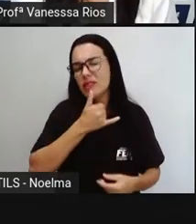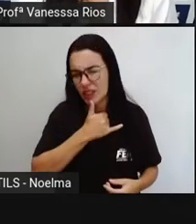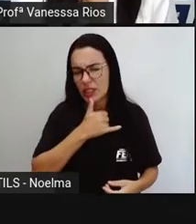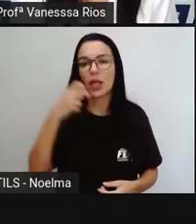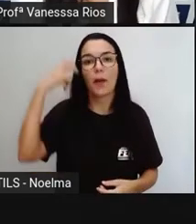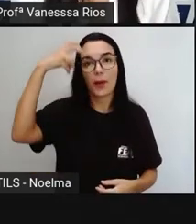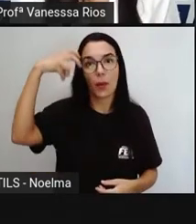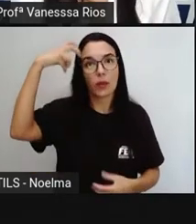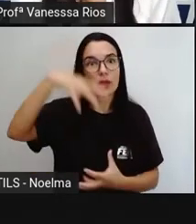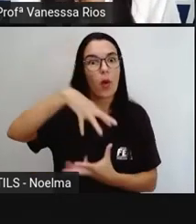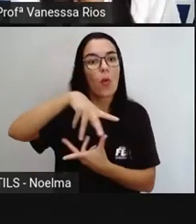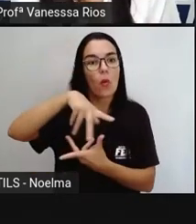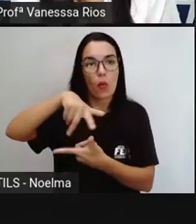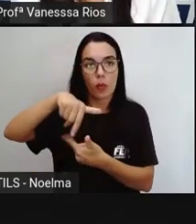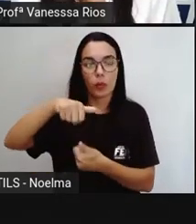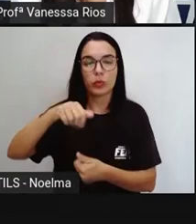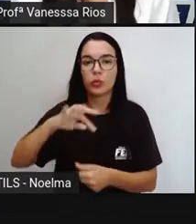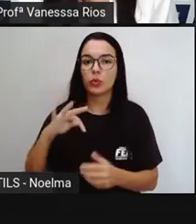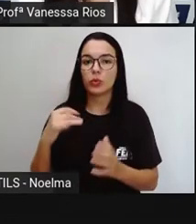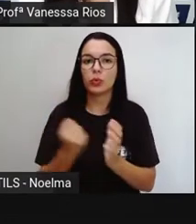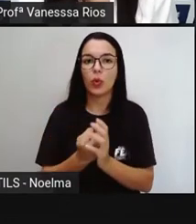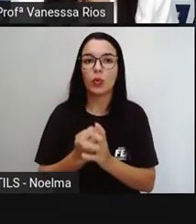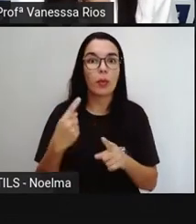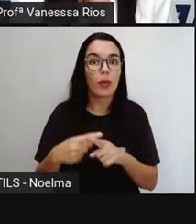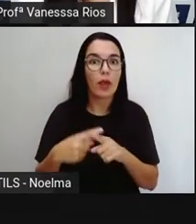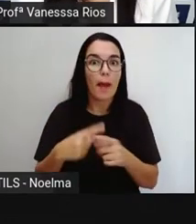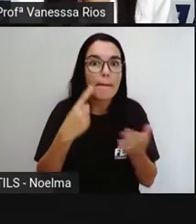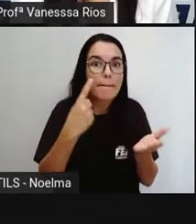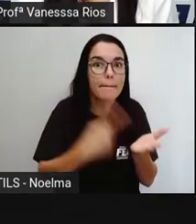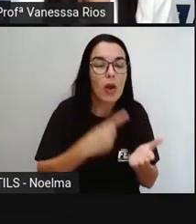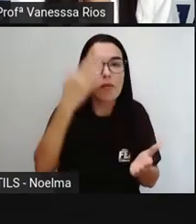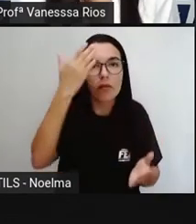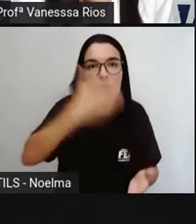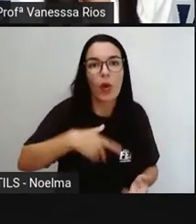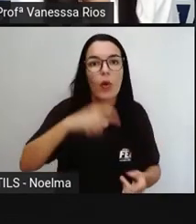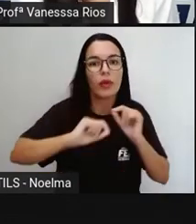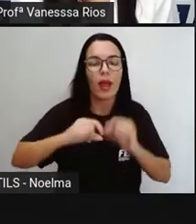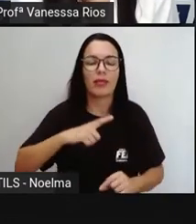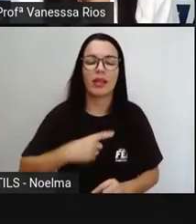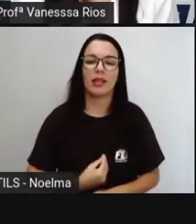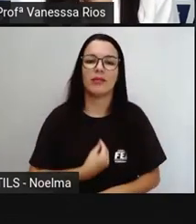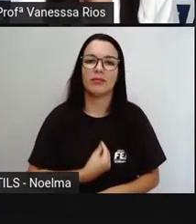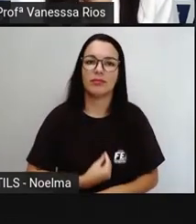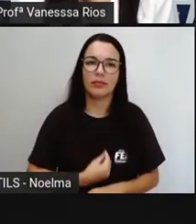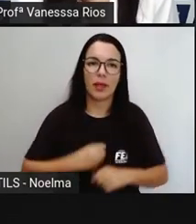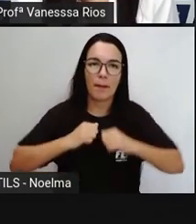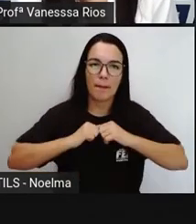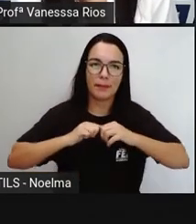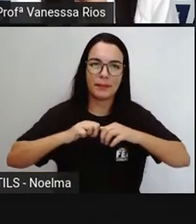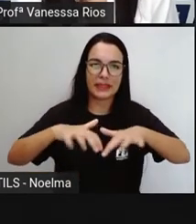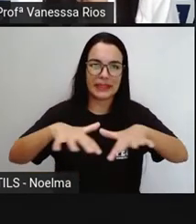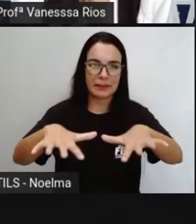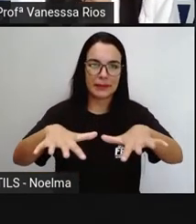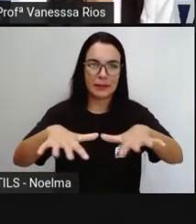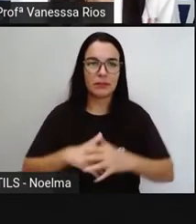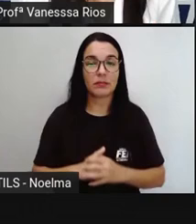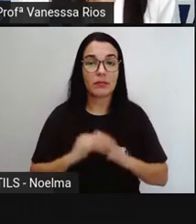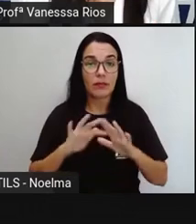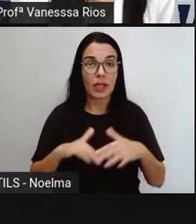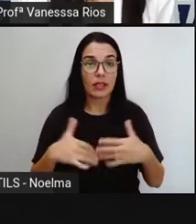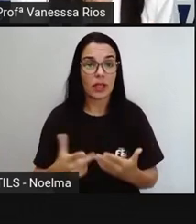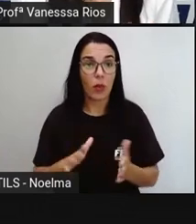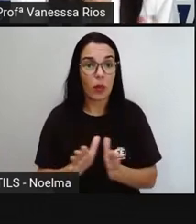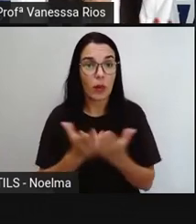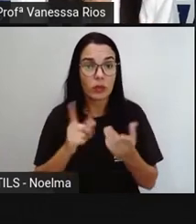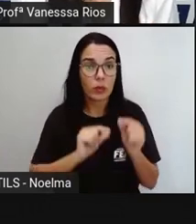mundo inteiro já que se constatou com essa doença, né? Uma, a existência de uma pandemia. E aí quando a Pro traz,